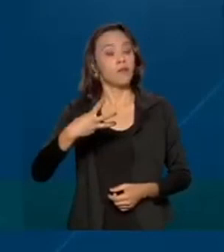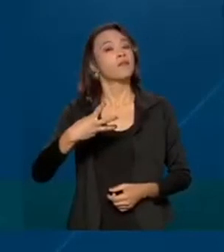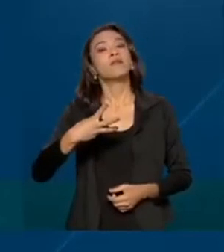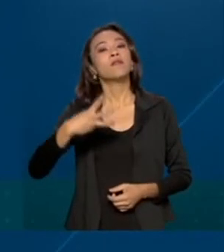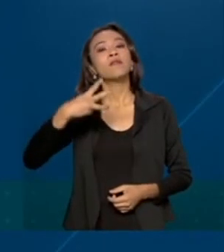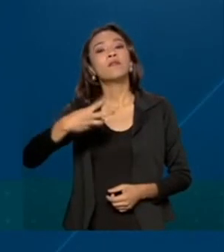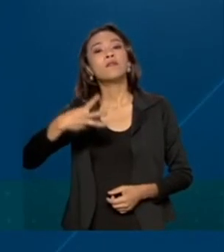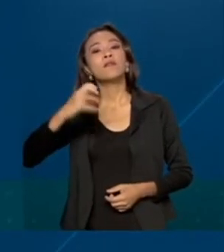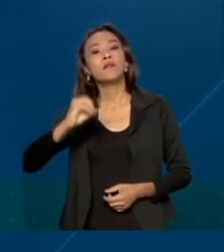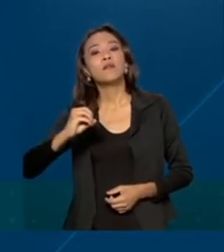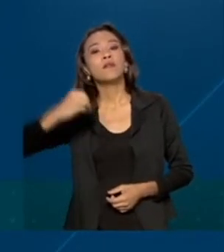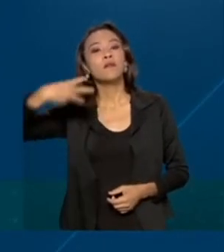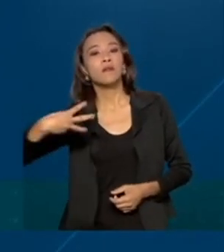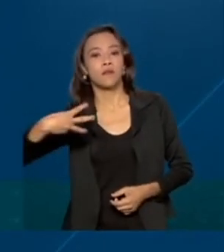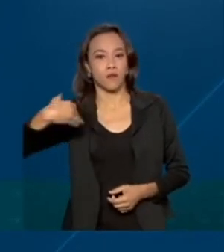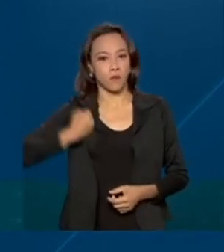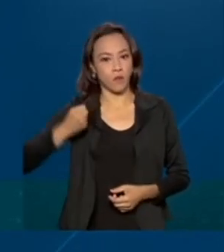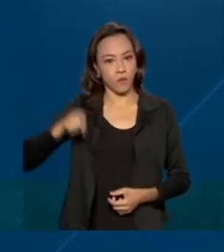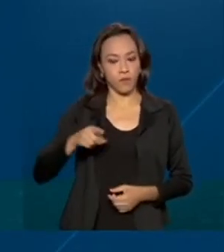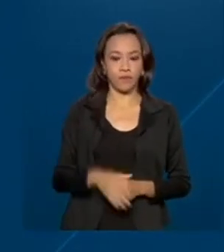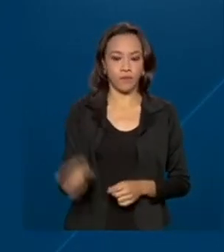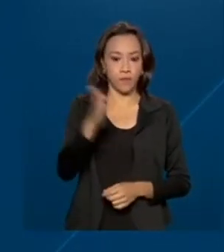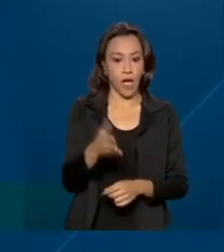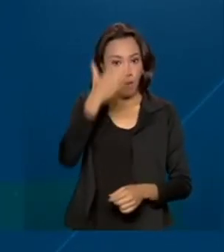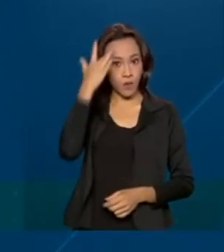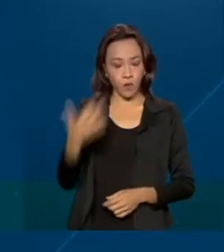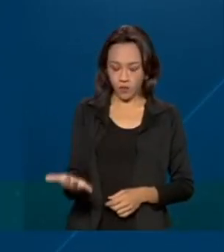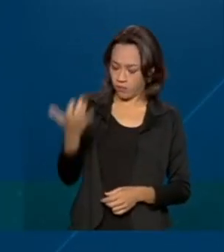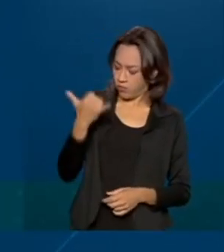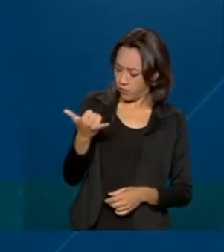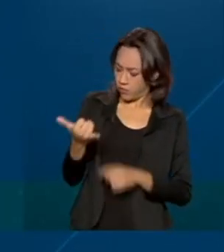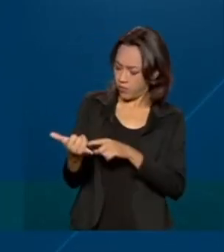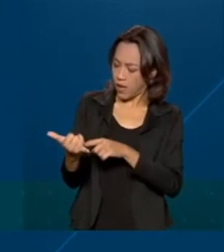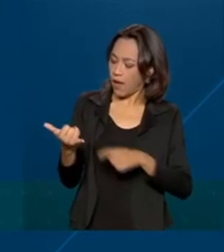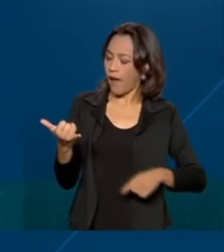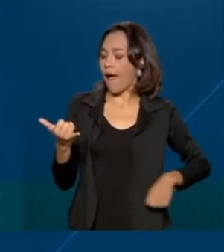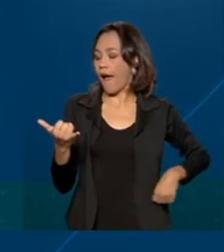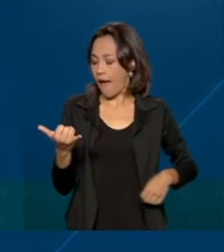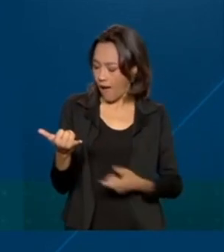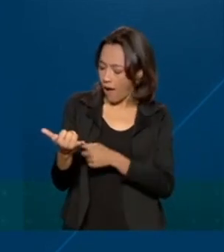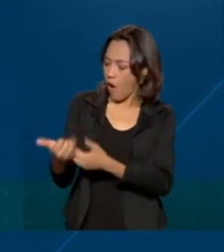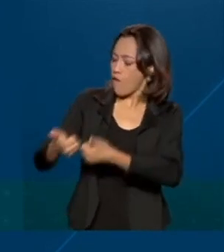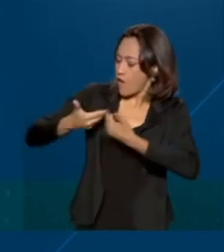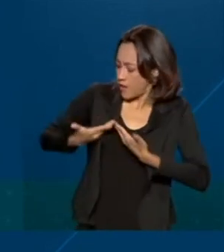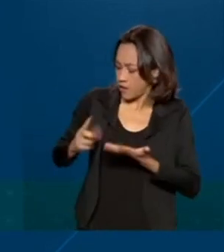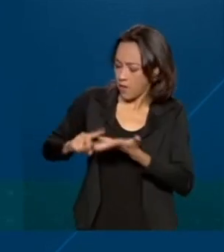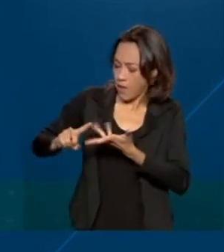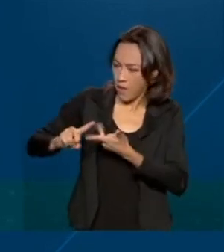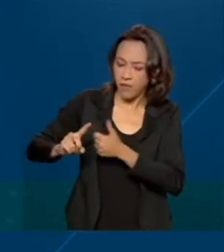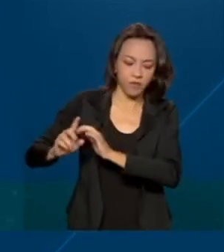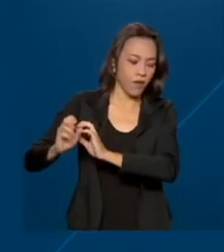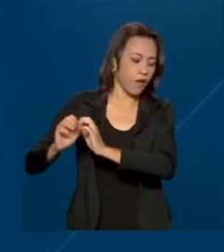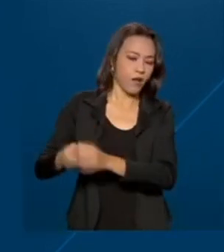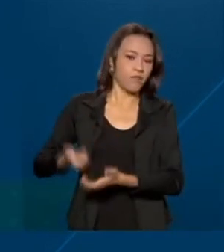Podendo o consumidor, ao reconhecer o código, saber previamente que se trata de oferta de produtos e serviços, dando ao